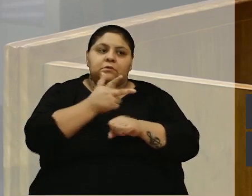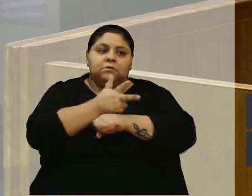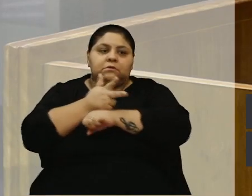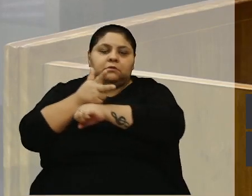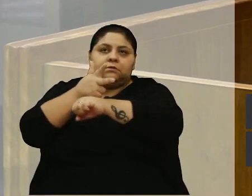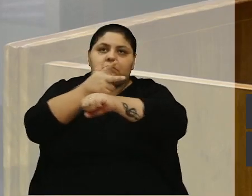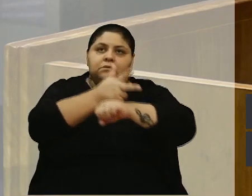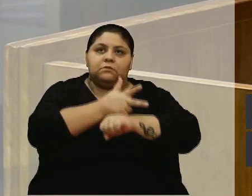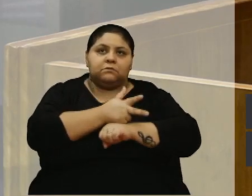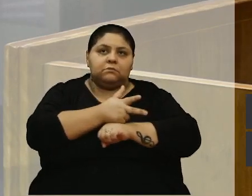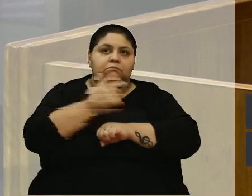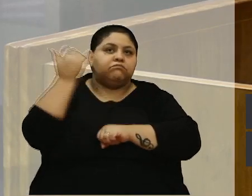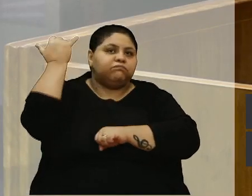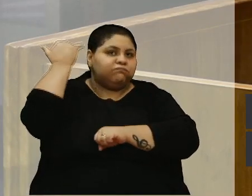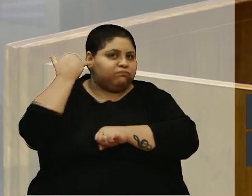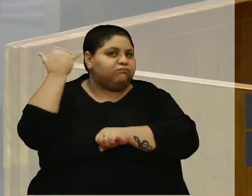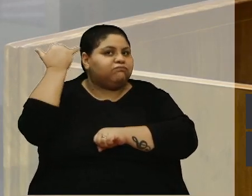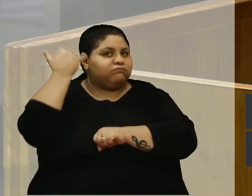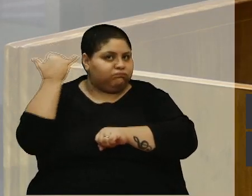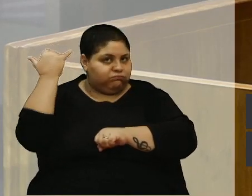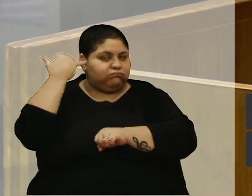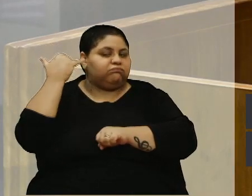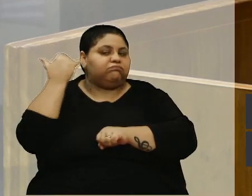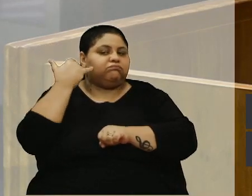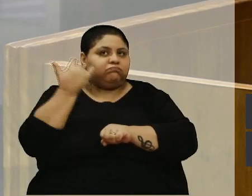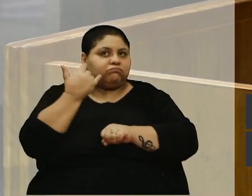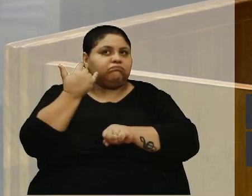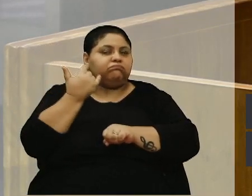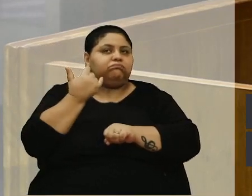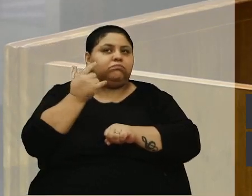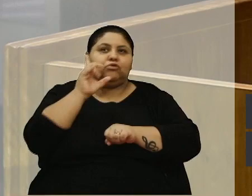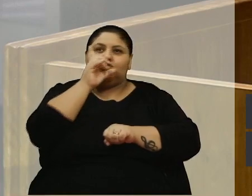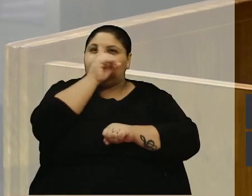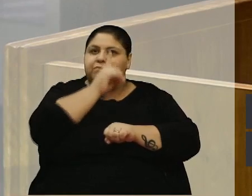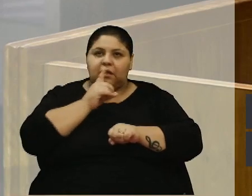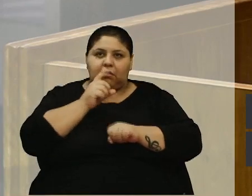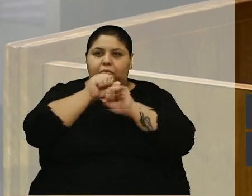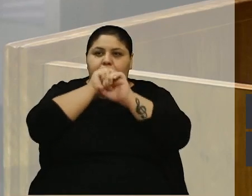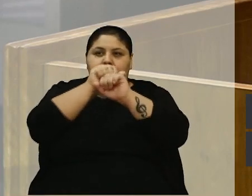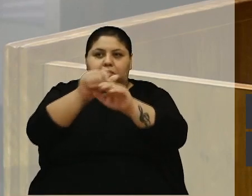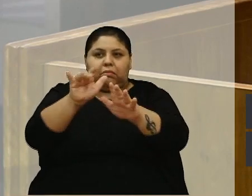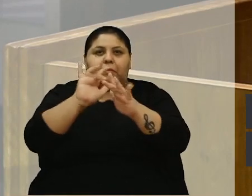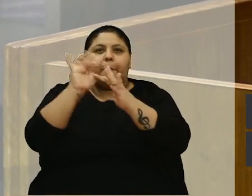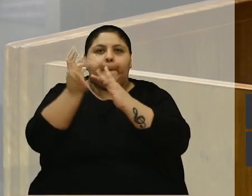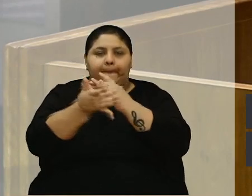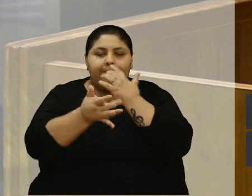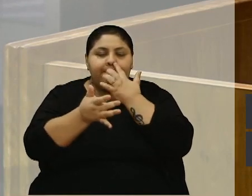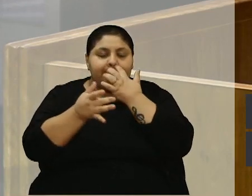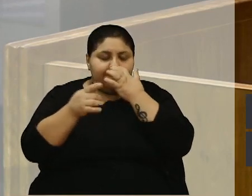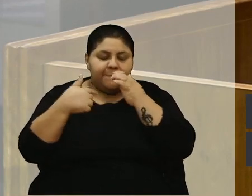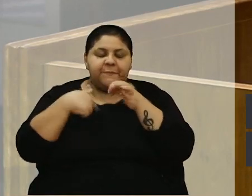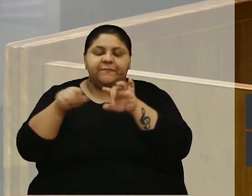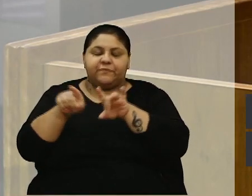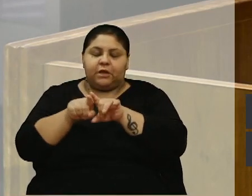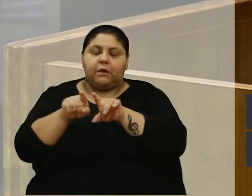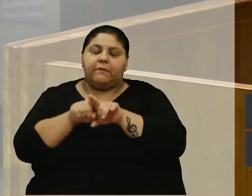áudio, ele rolou bastante no domingo. Eu estive também lá no,